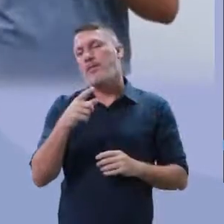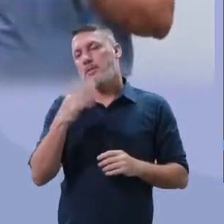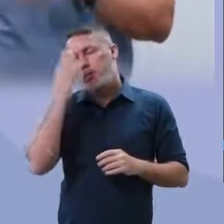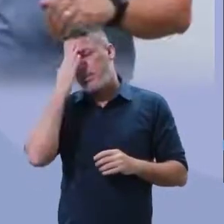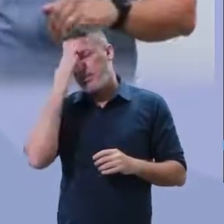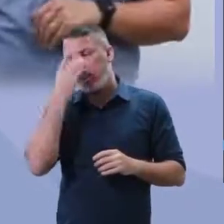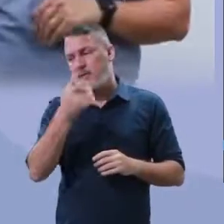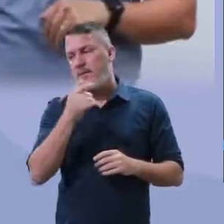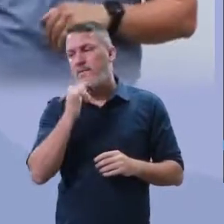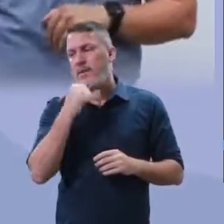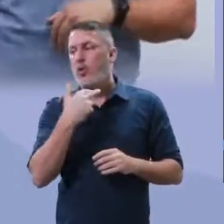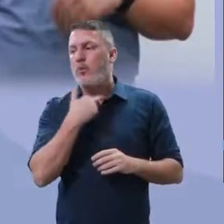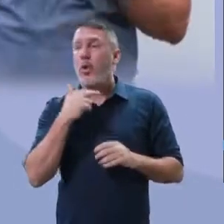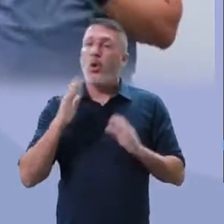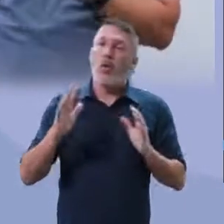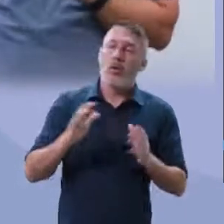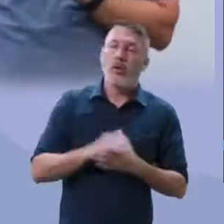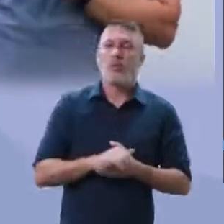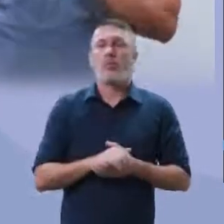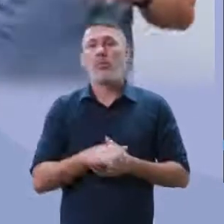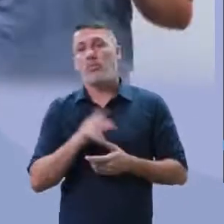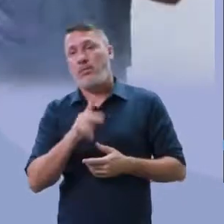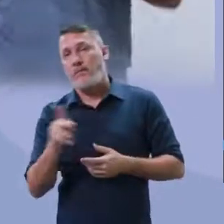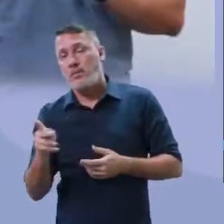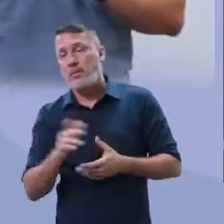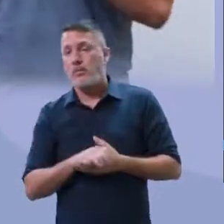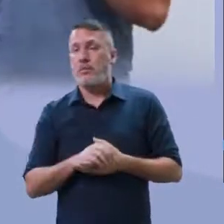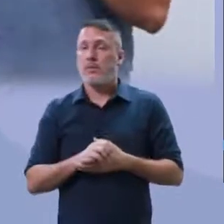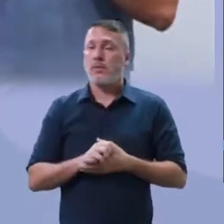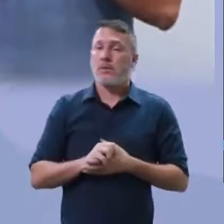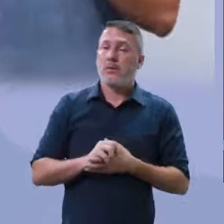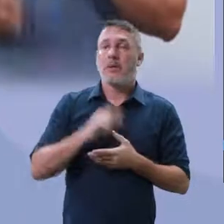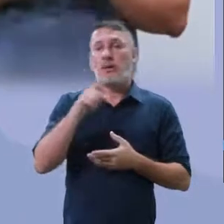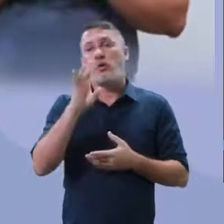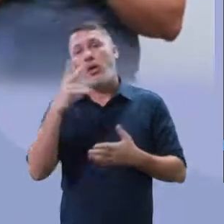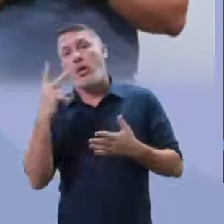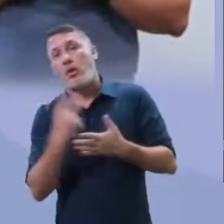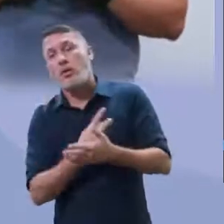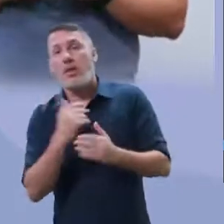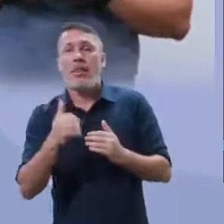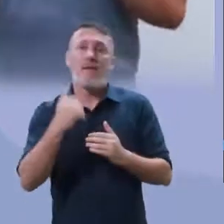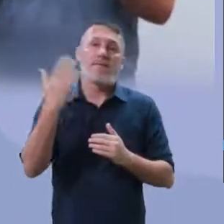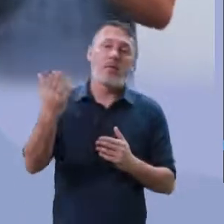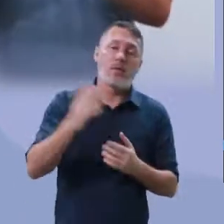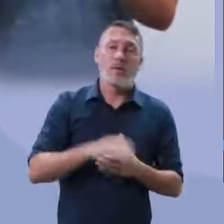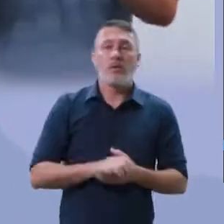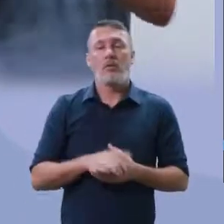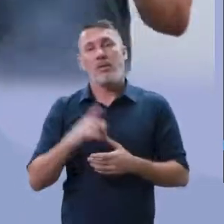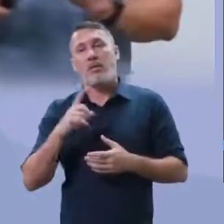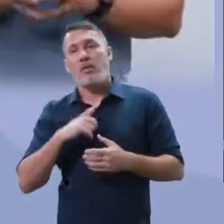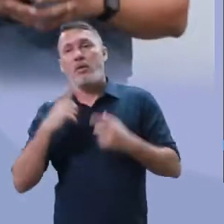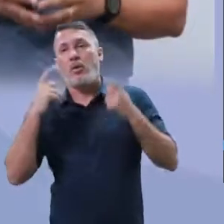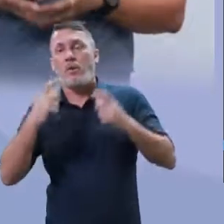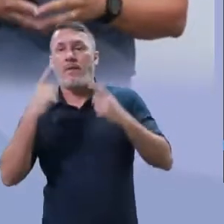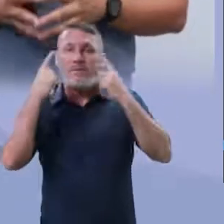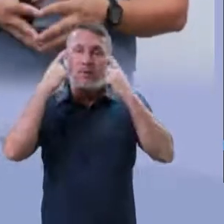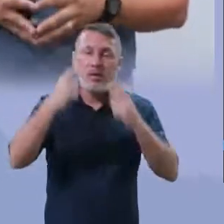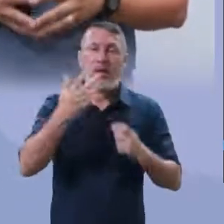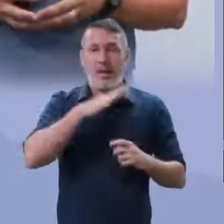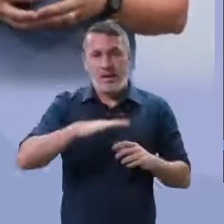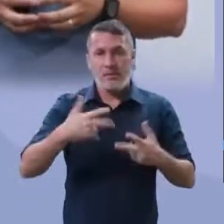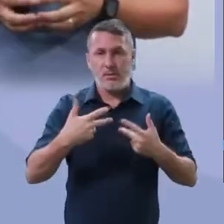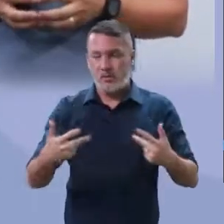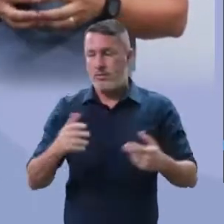infelizmente, você não pode ser cego e falar assim, não, professor, isso só ocorre lá fora, ou já, mas